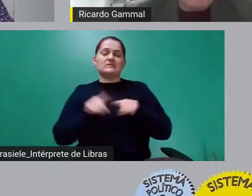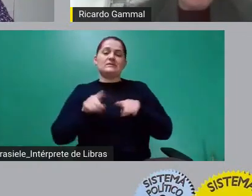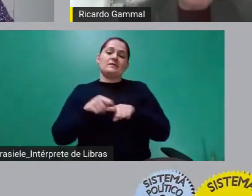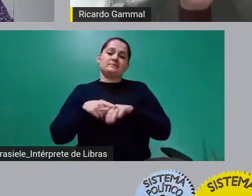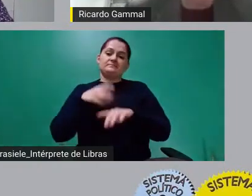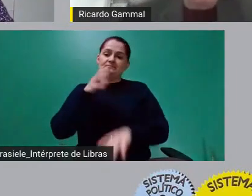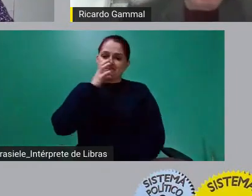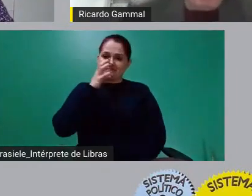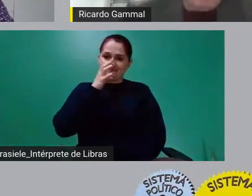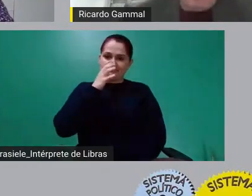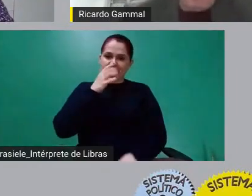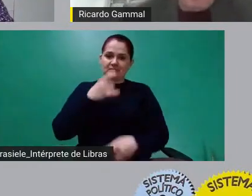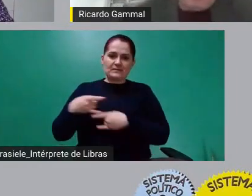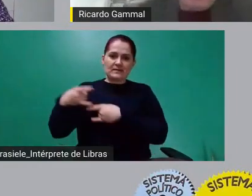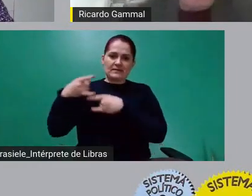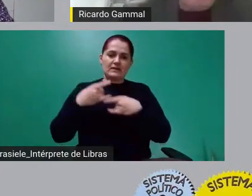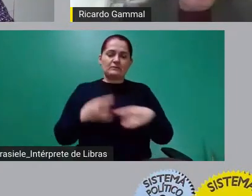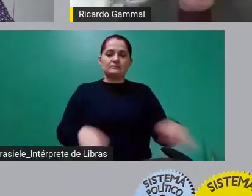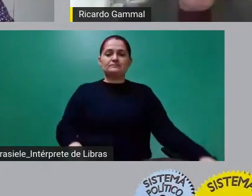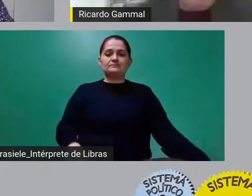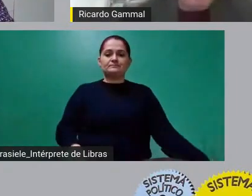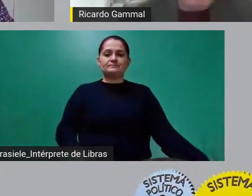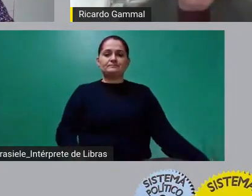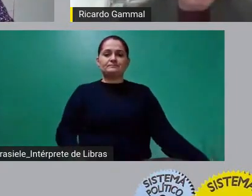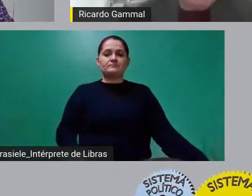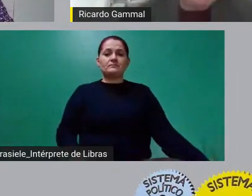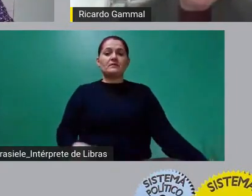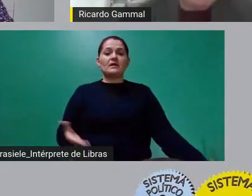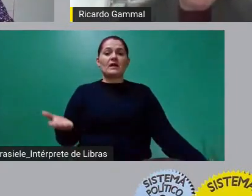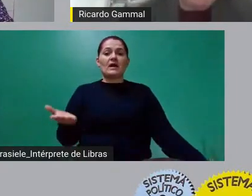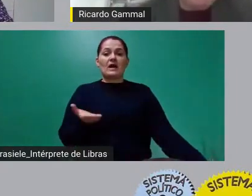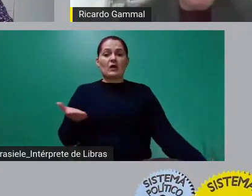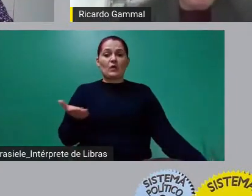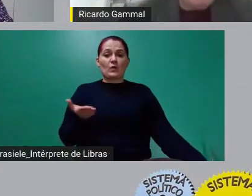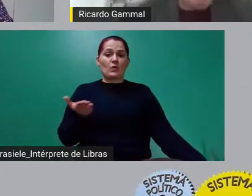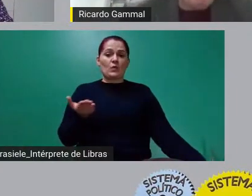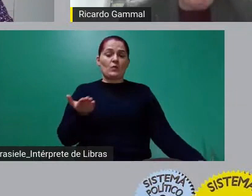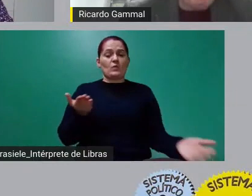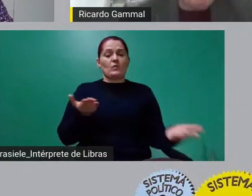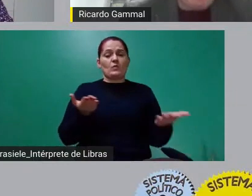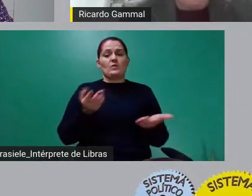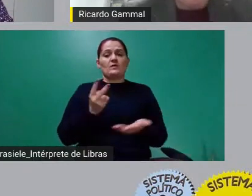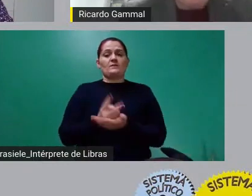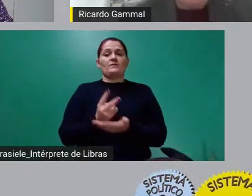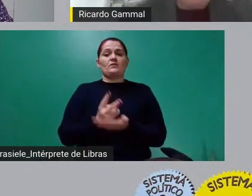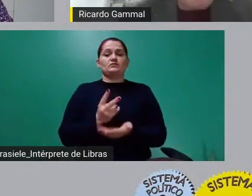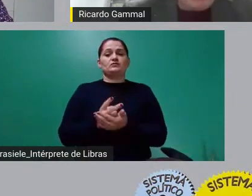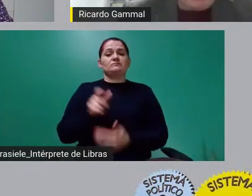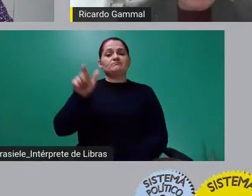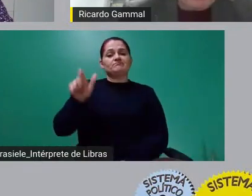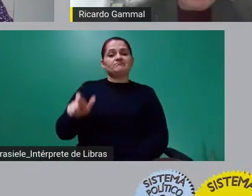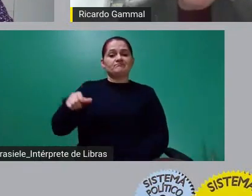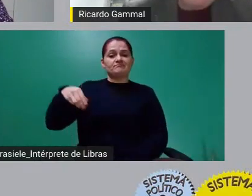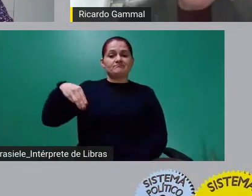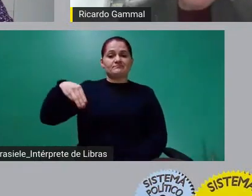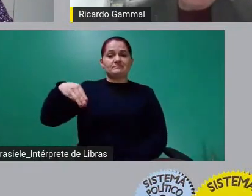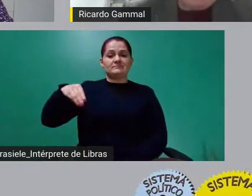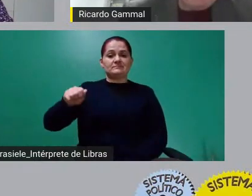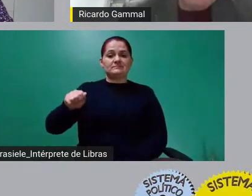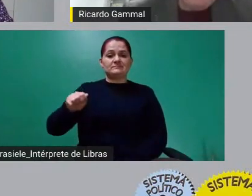Agora, dando sequência à nossa palestra, vamos ter a palestra da Maria Lúcia Fatorelli. O tema é